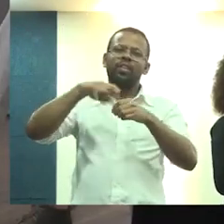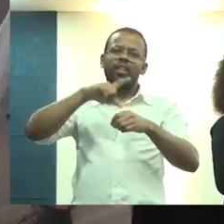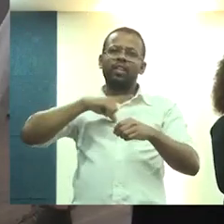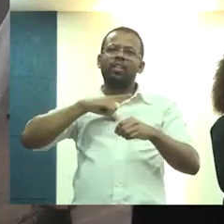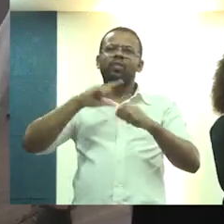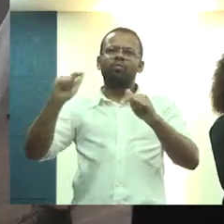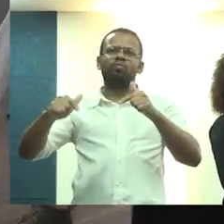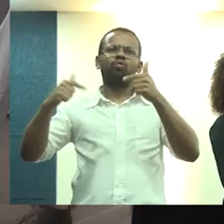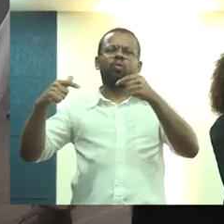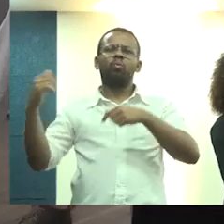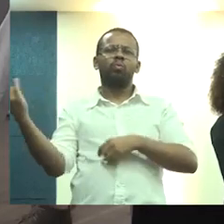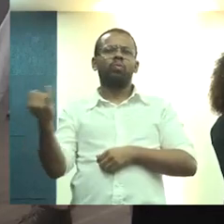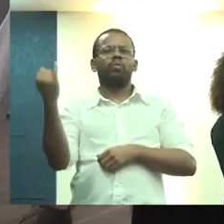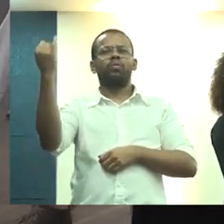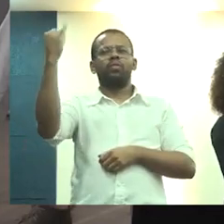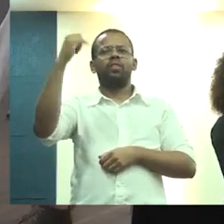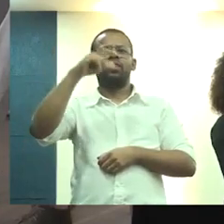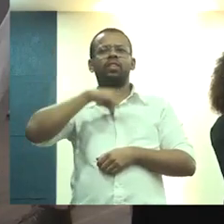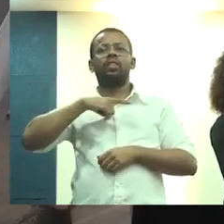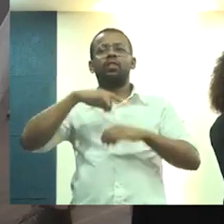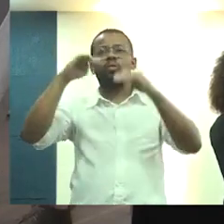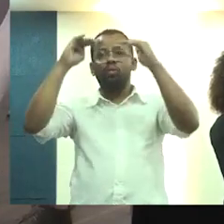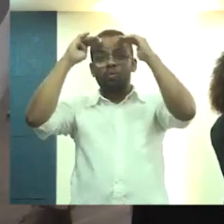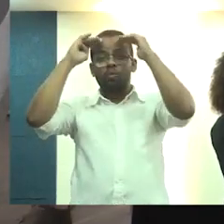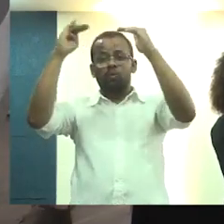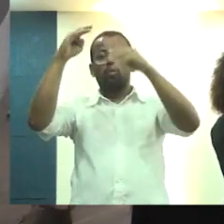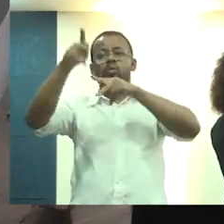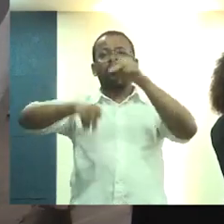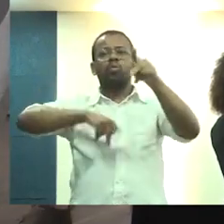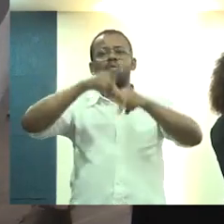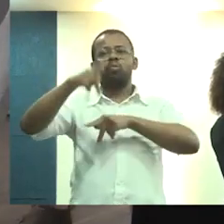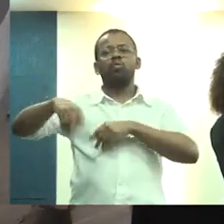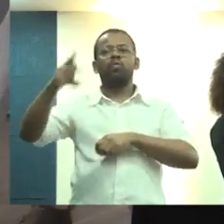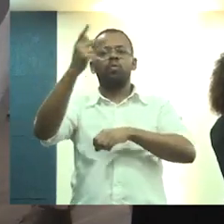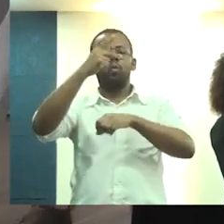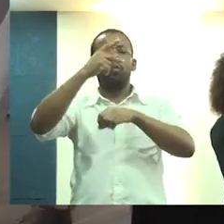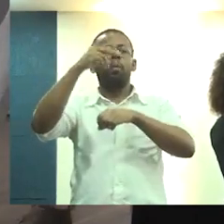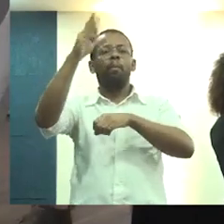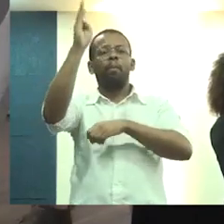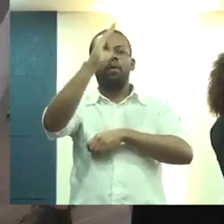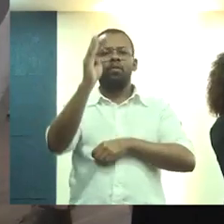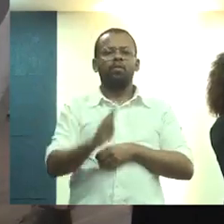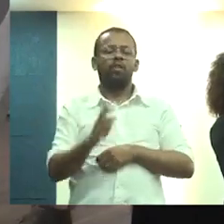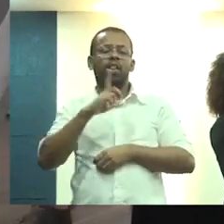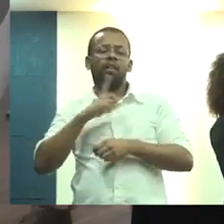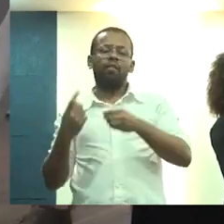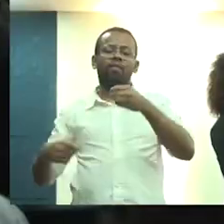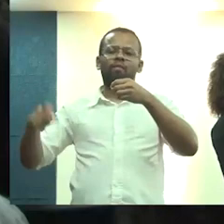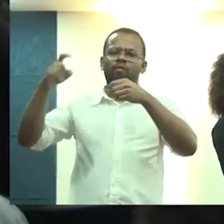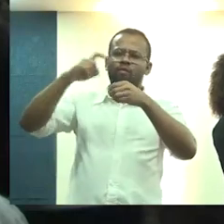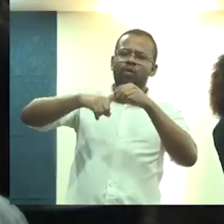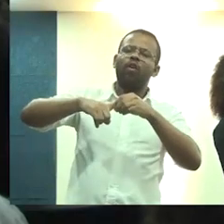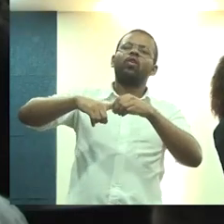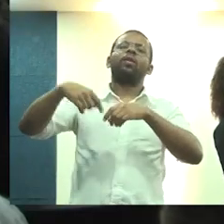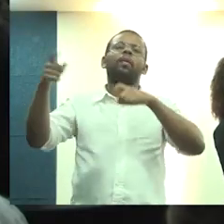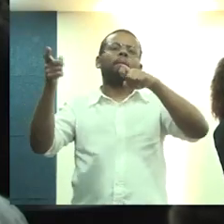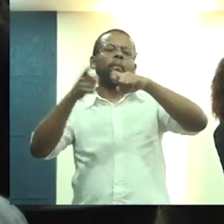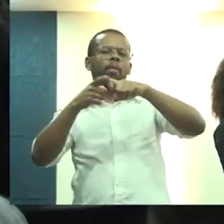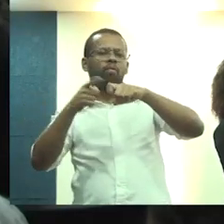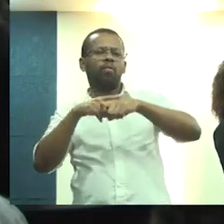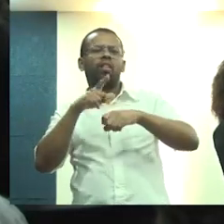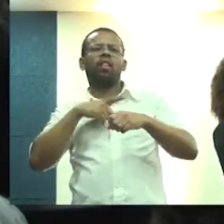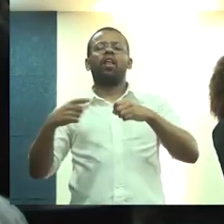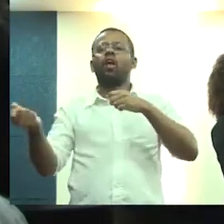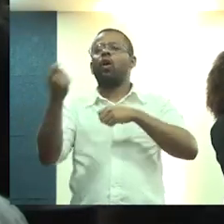públicas que são mais importantes para a dignidade do povo brasileiro, num momento em que volta mais médicos, num momento em que volta farmácia popular,